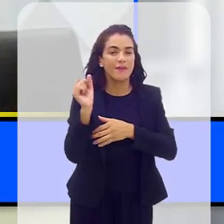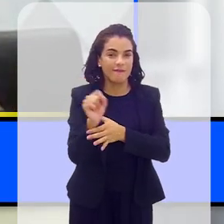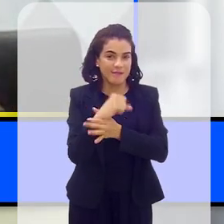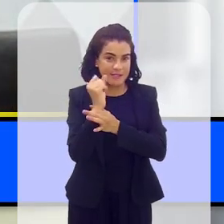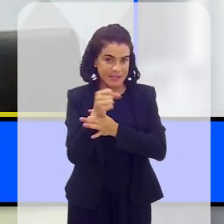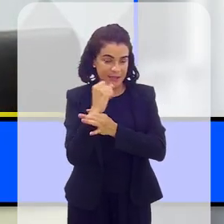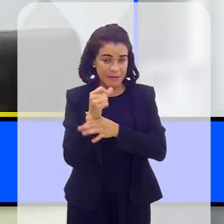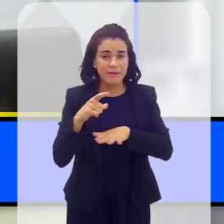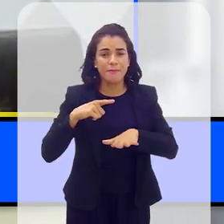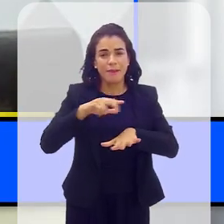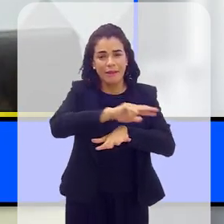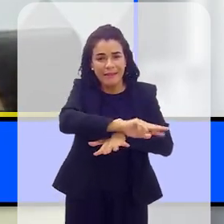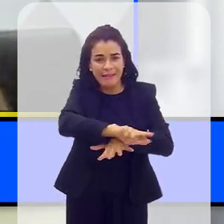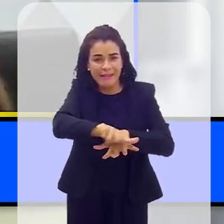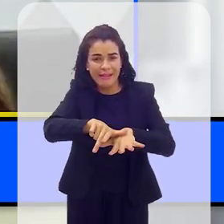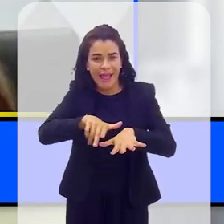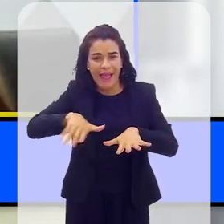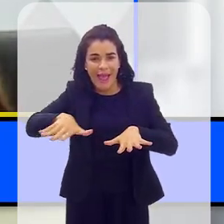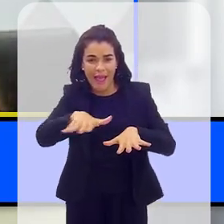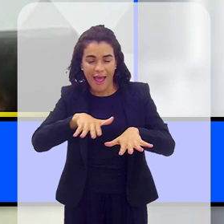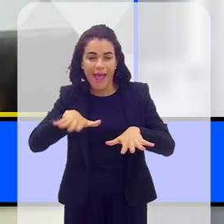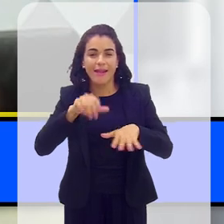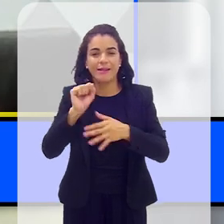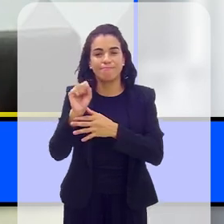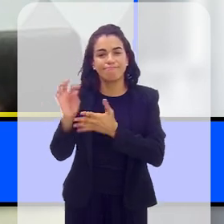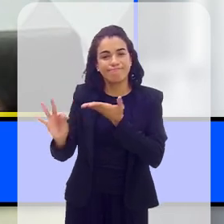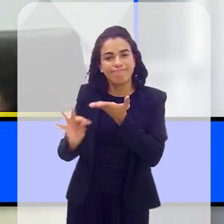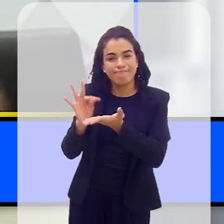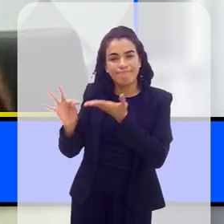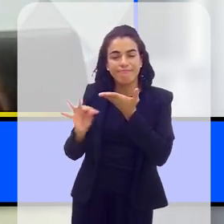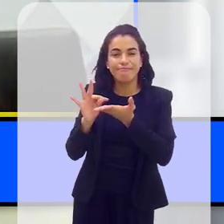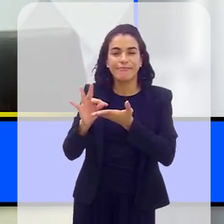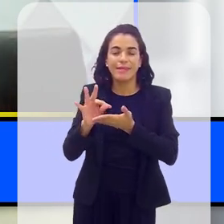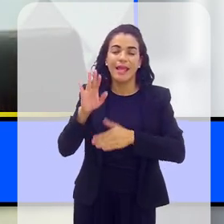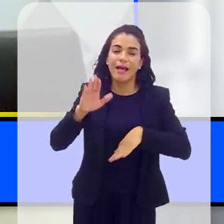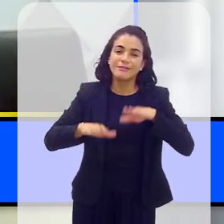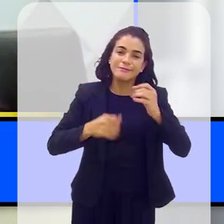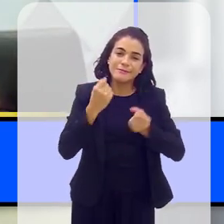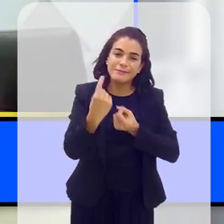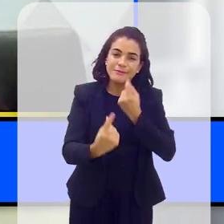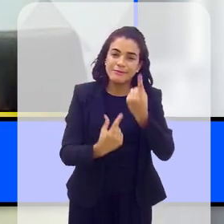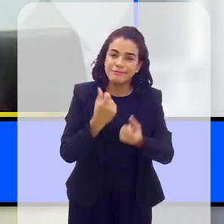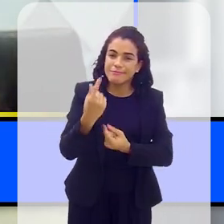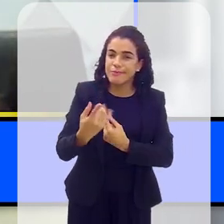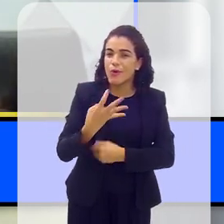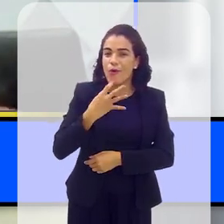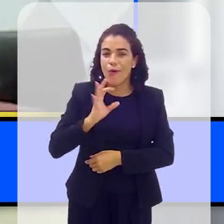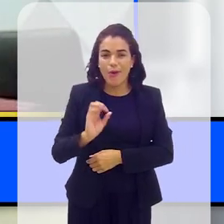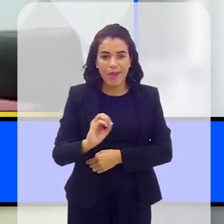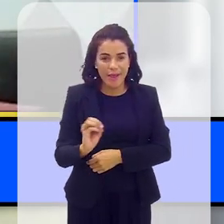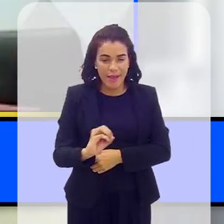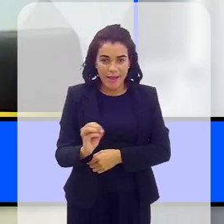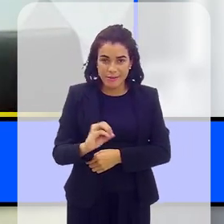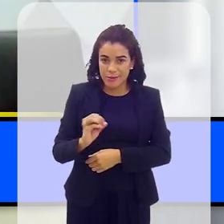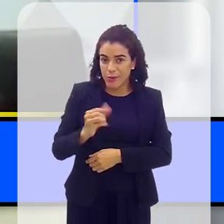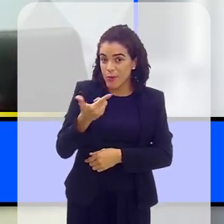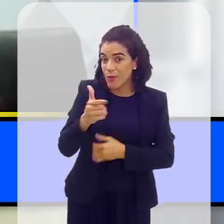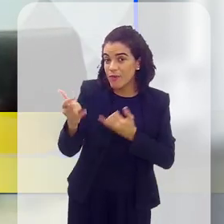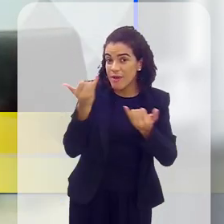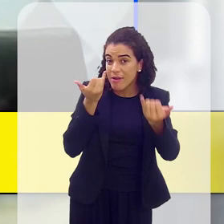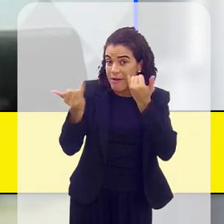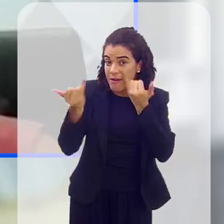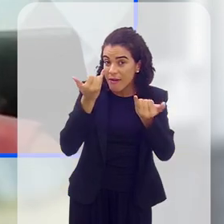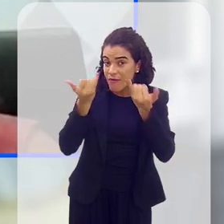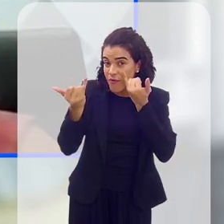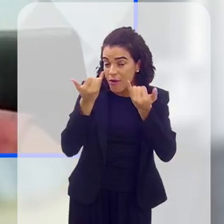fisioterapia e de outras áreas, de outras especialidades terapêuticas que muitas vezes não conhecem ou não tiveram acesso